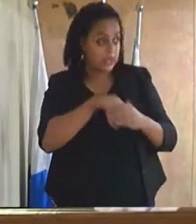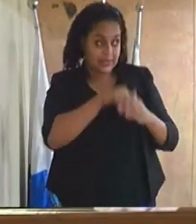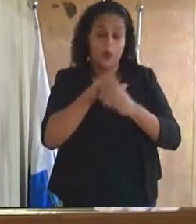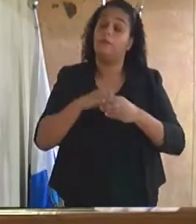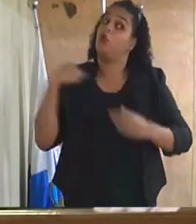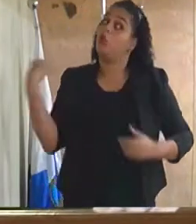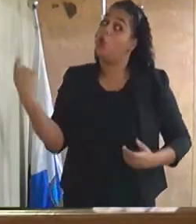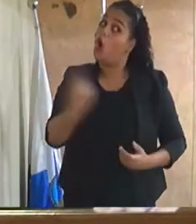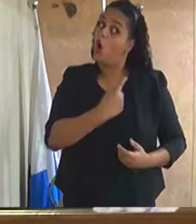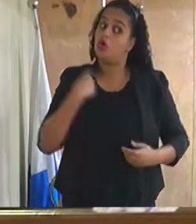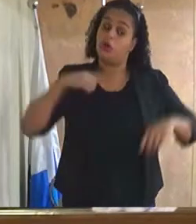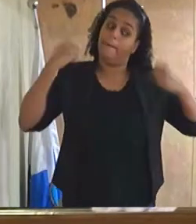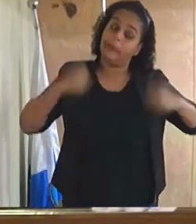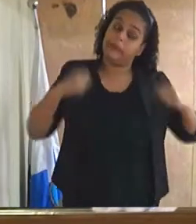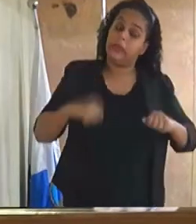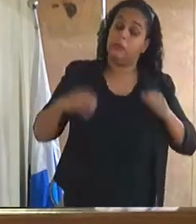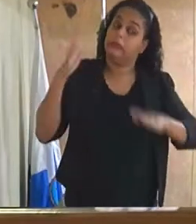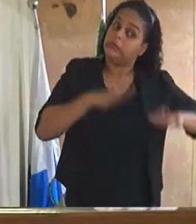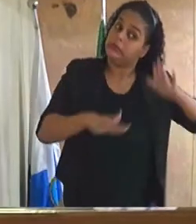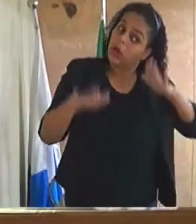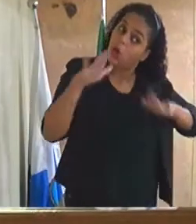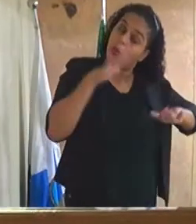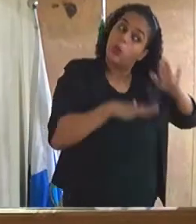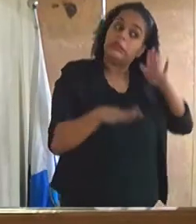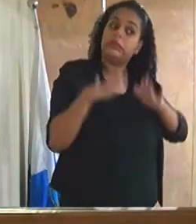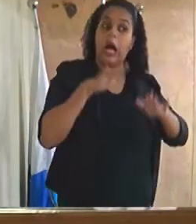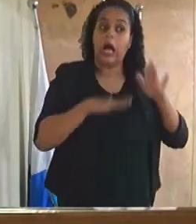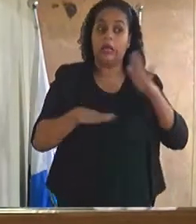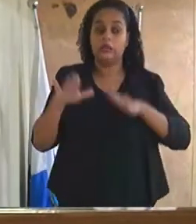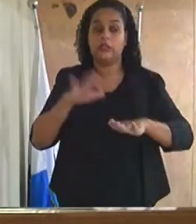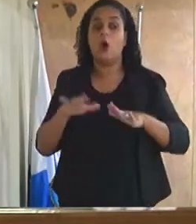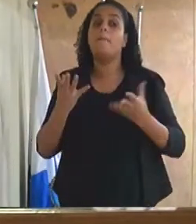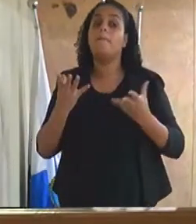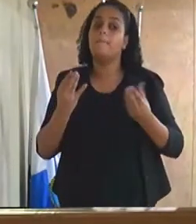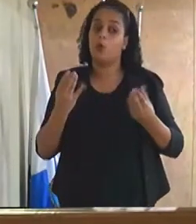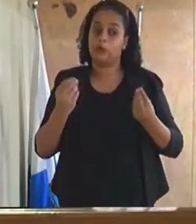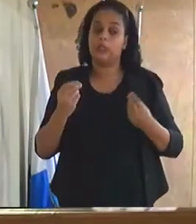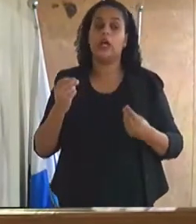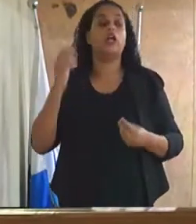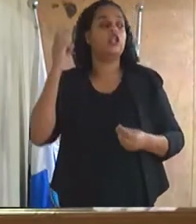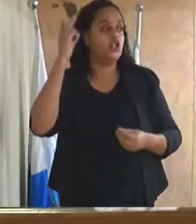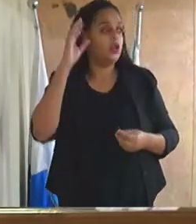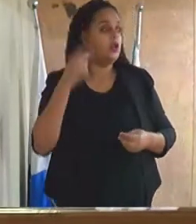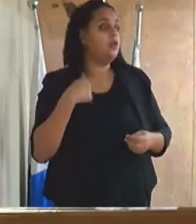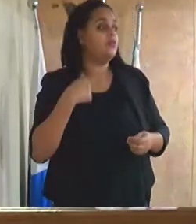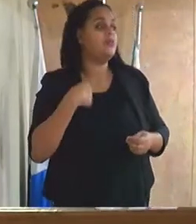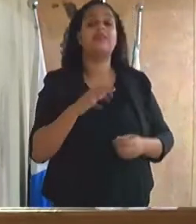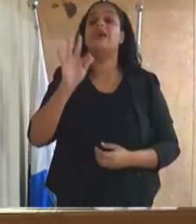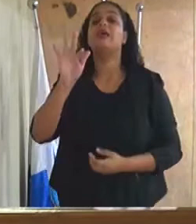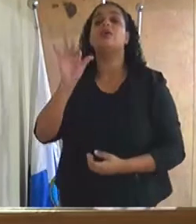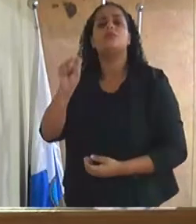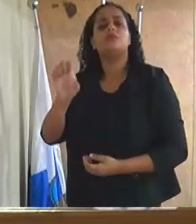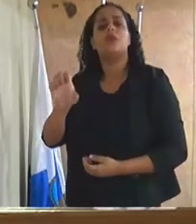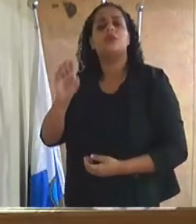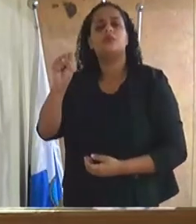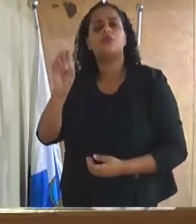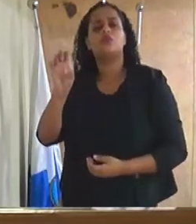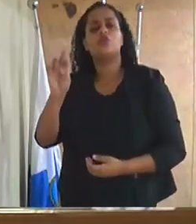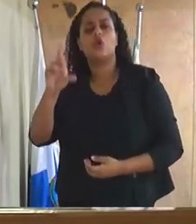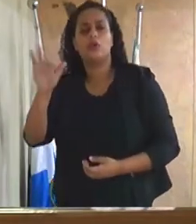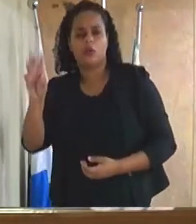prudência com esse muitas das vezes sensacionalismo e também